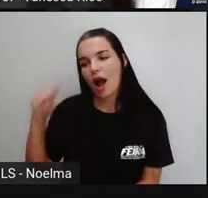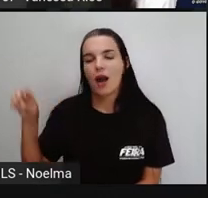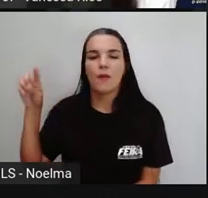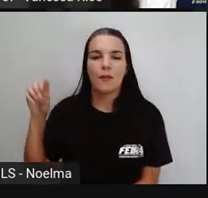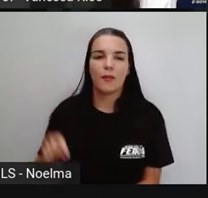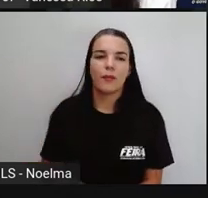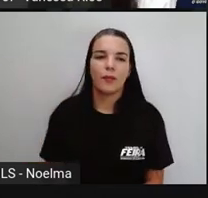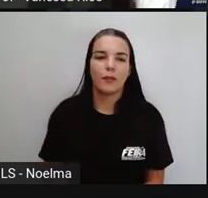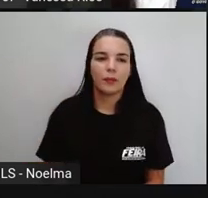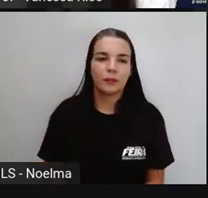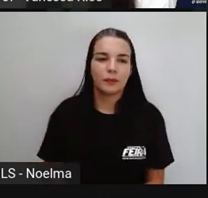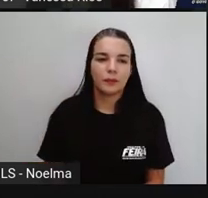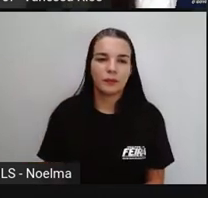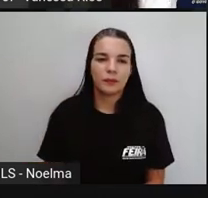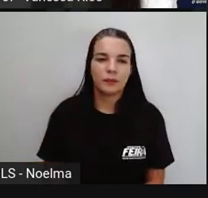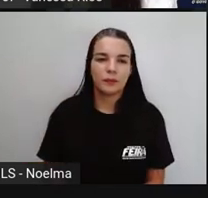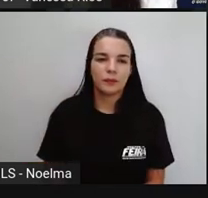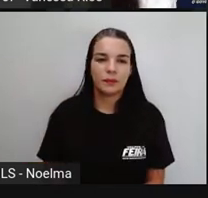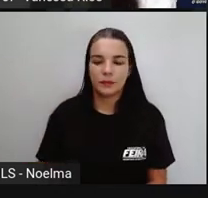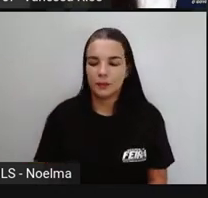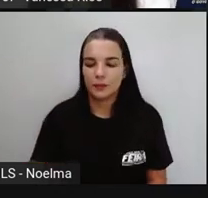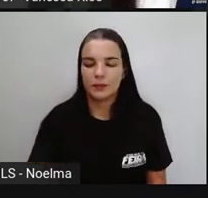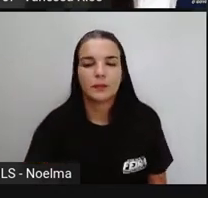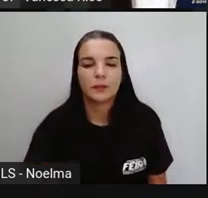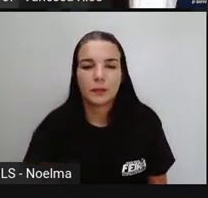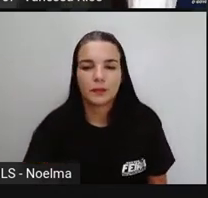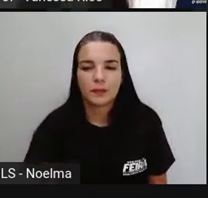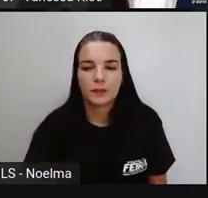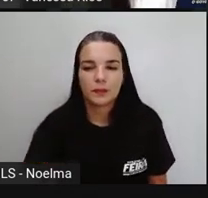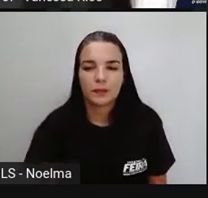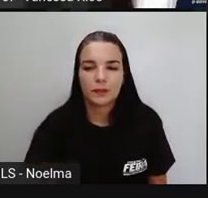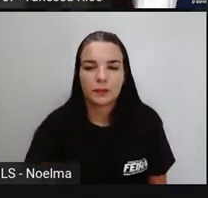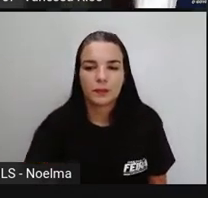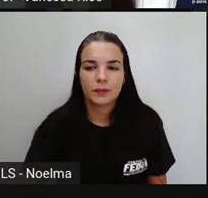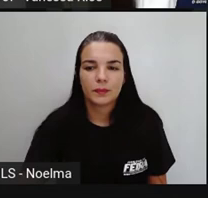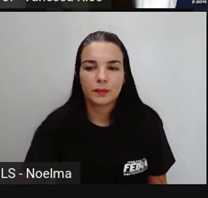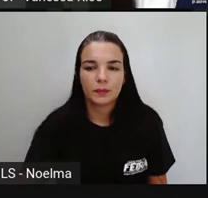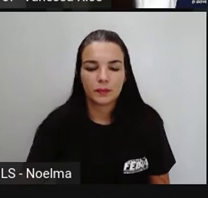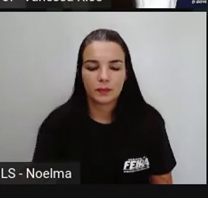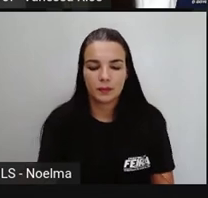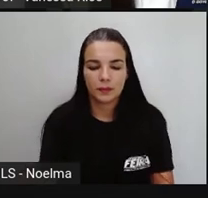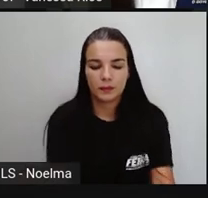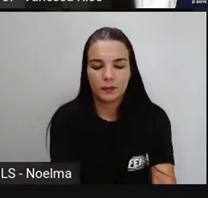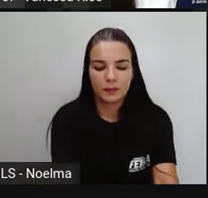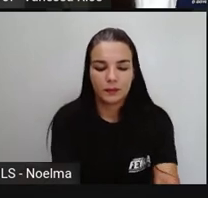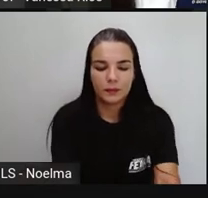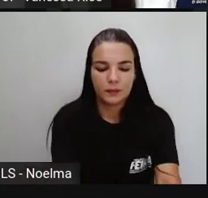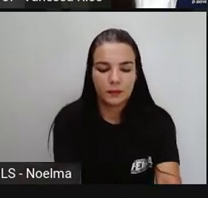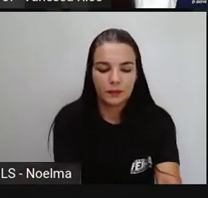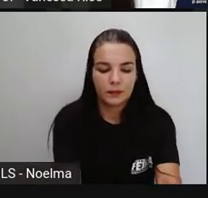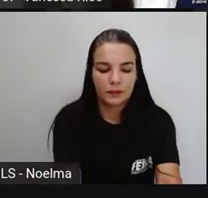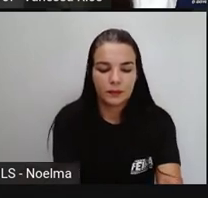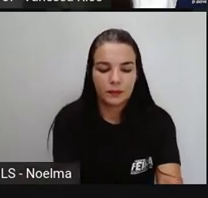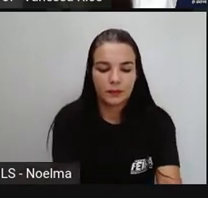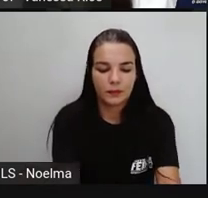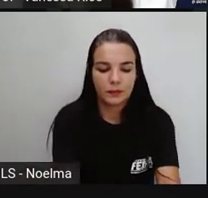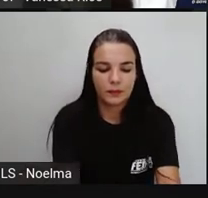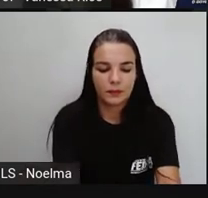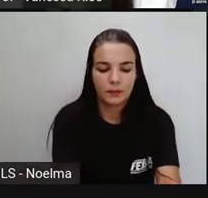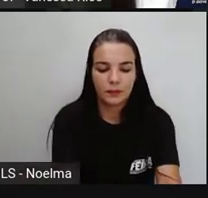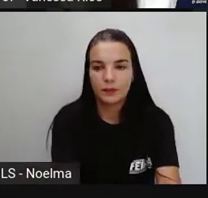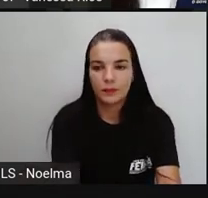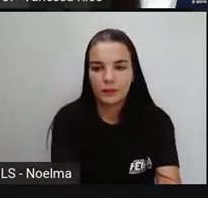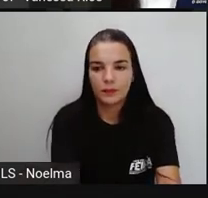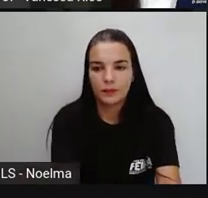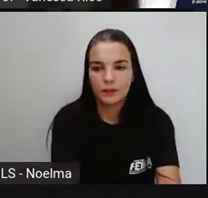das frases. Observando aí os tempos, né? Que esses verbos estarão indicando. Então, vamos lá. Através desse endereço aí,